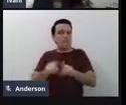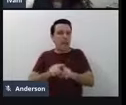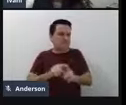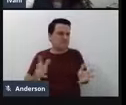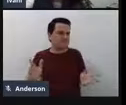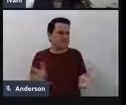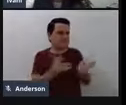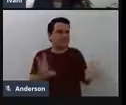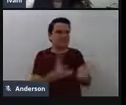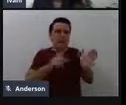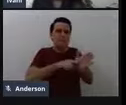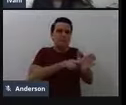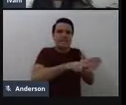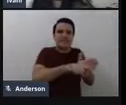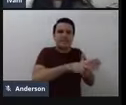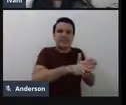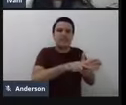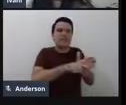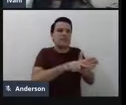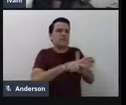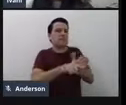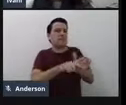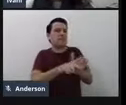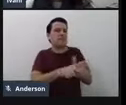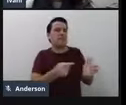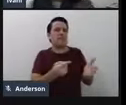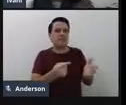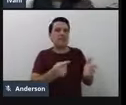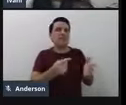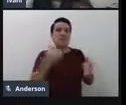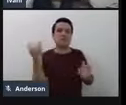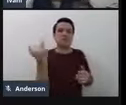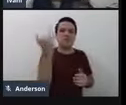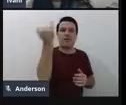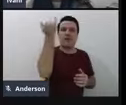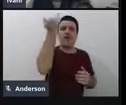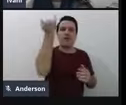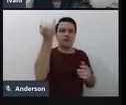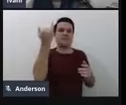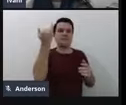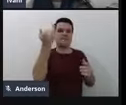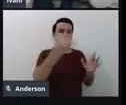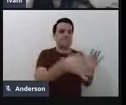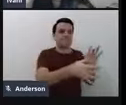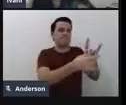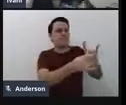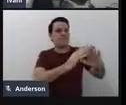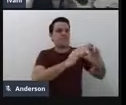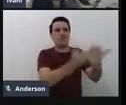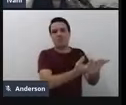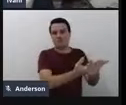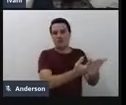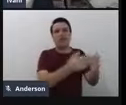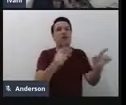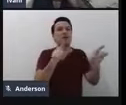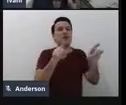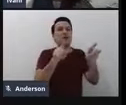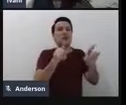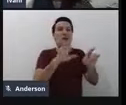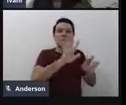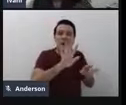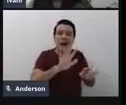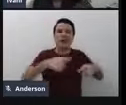de pesquisas que são relevantes, sim, para o contexto escolar, mas que parece que